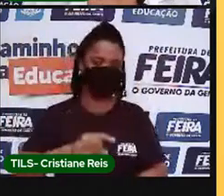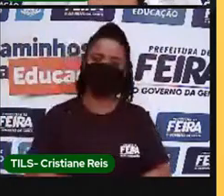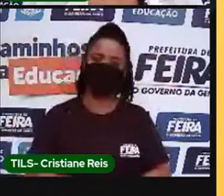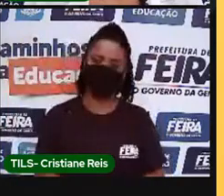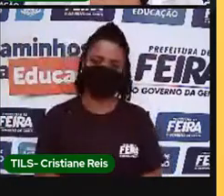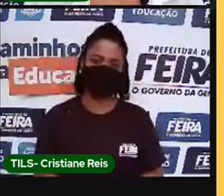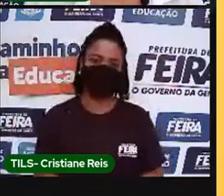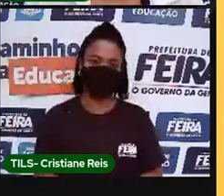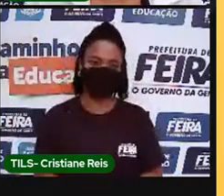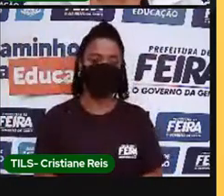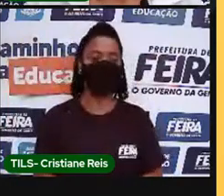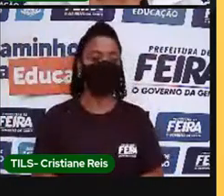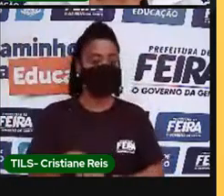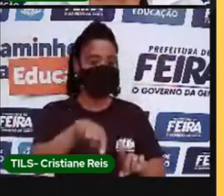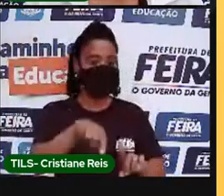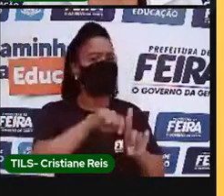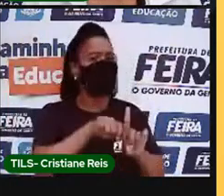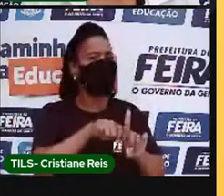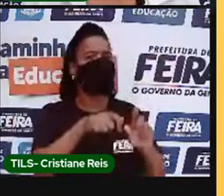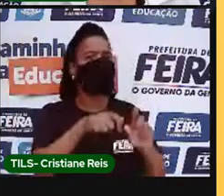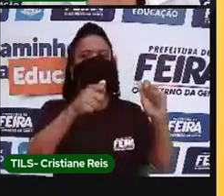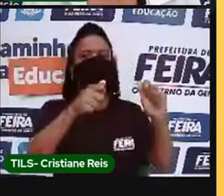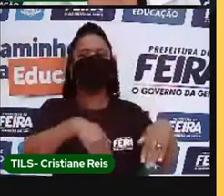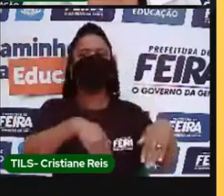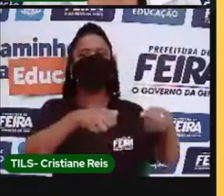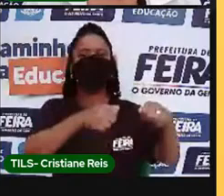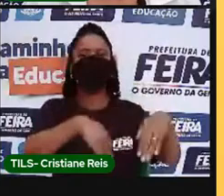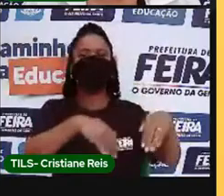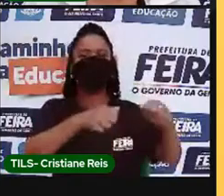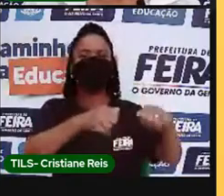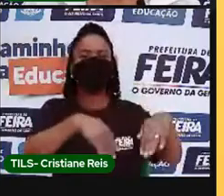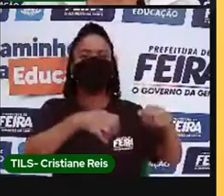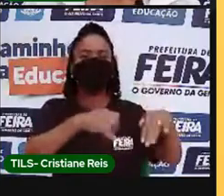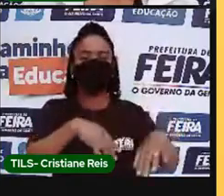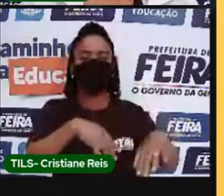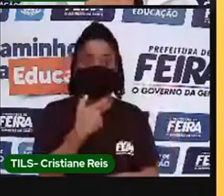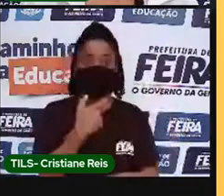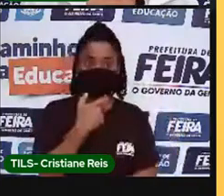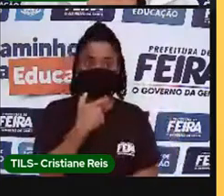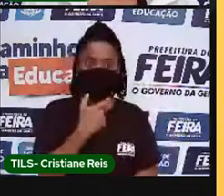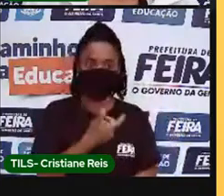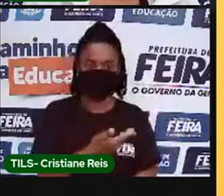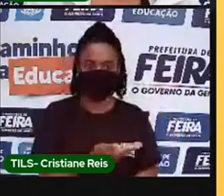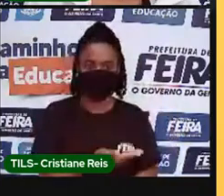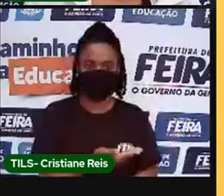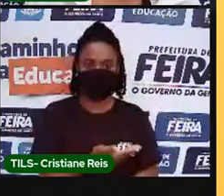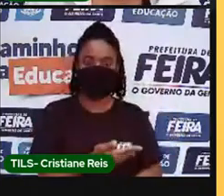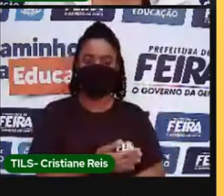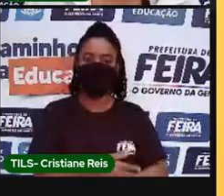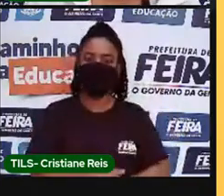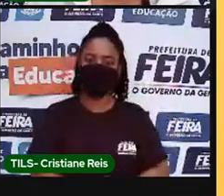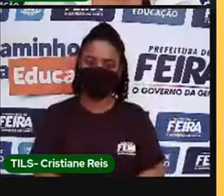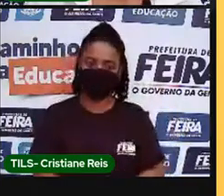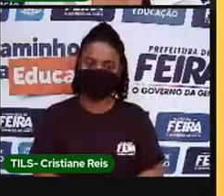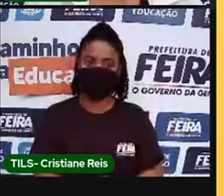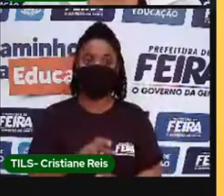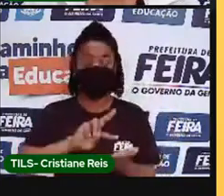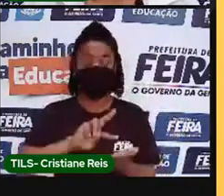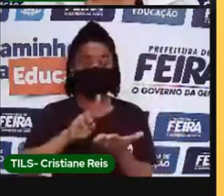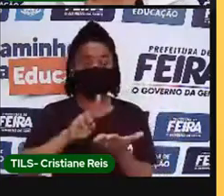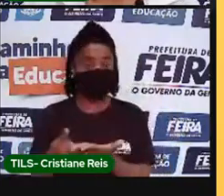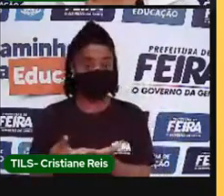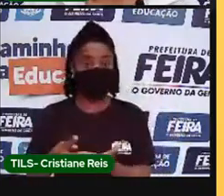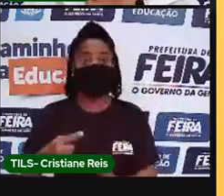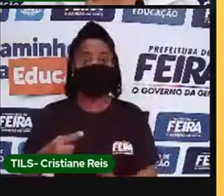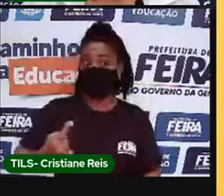E em setembro, First Monday em September, 1ª e 2ª em